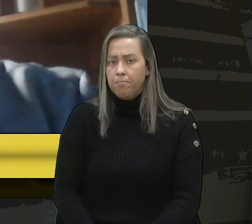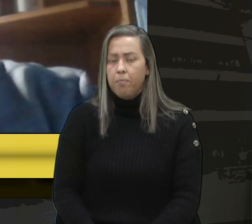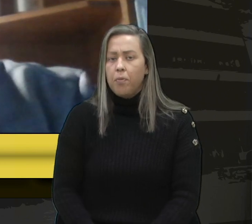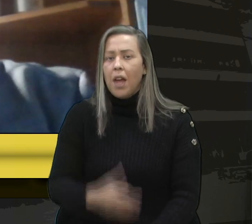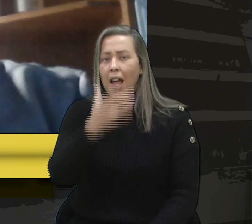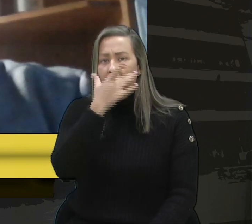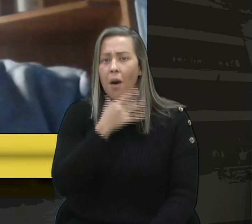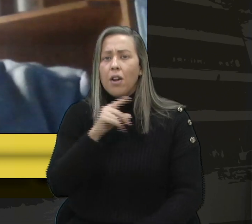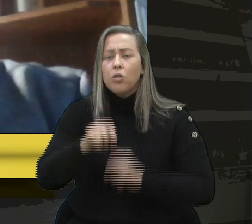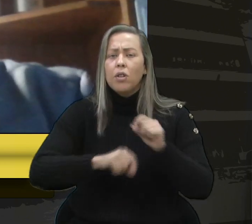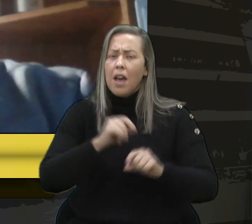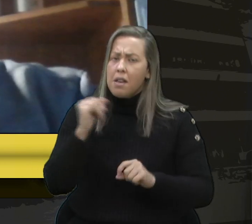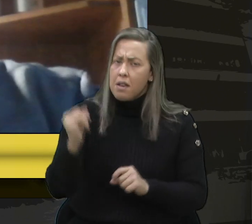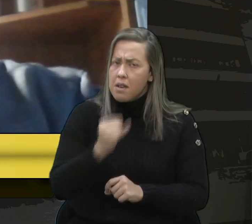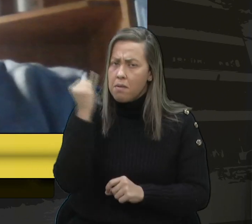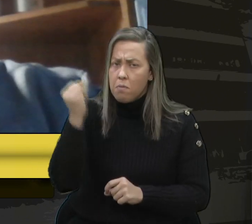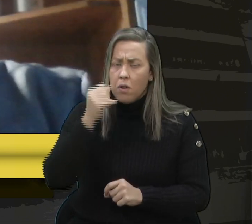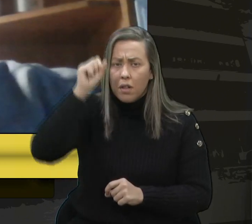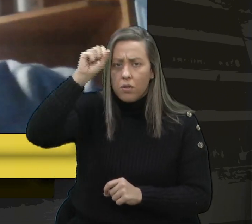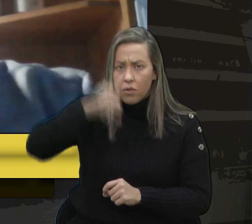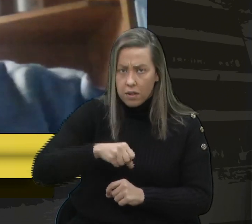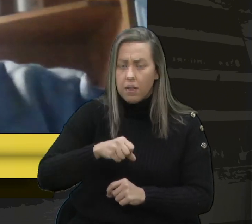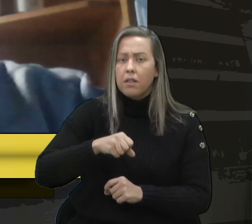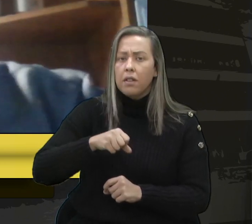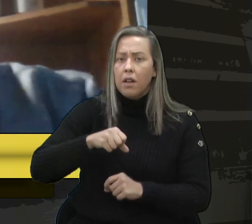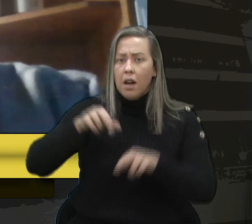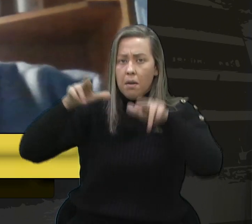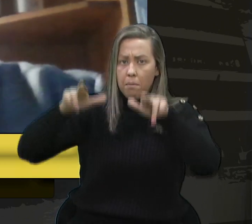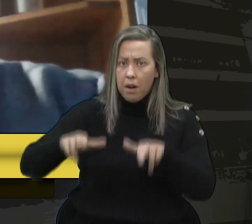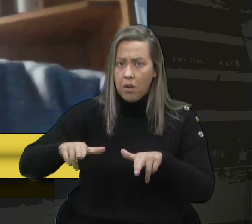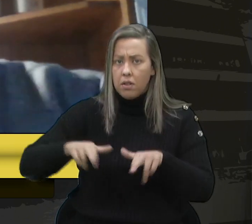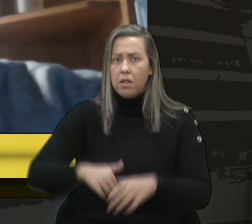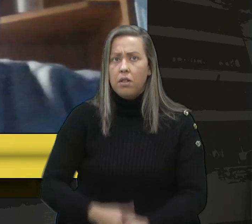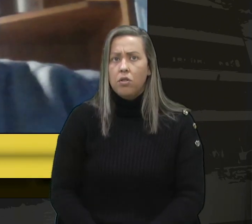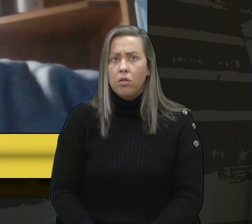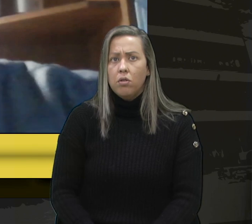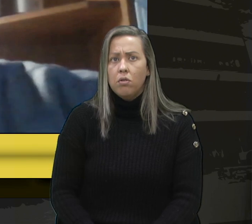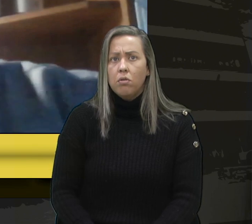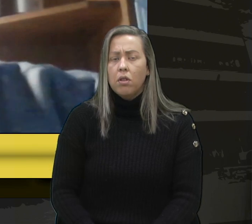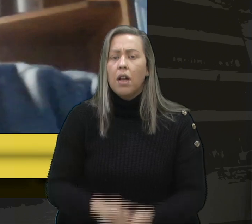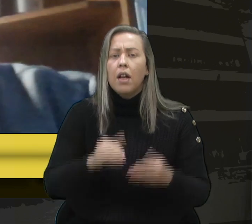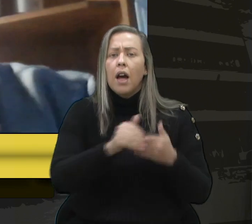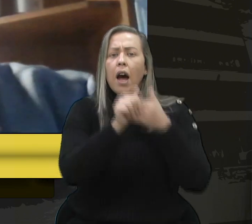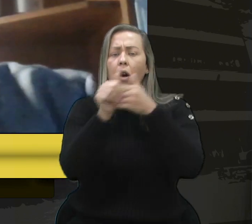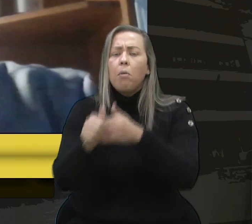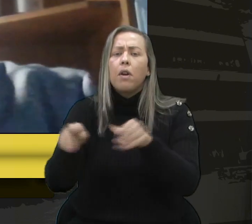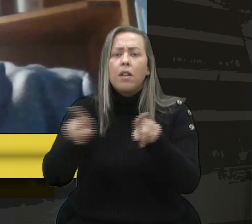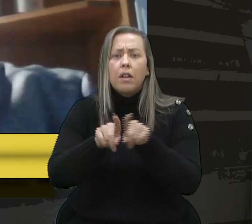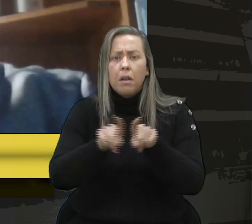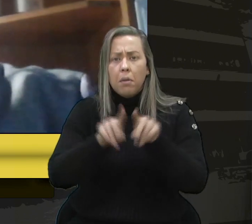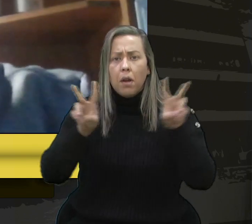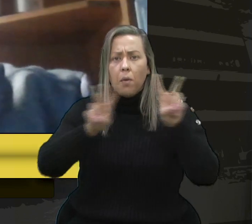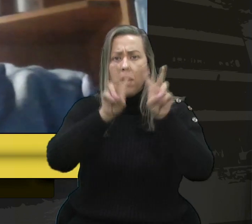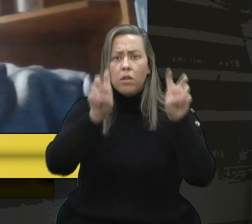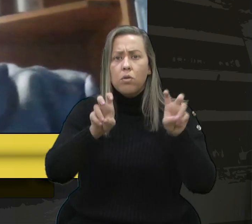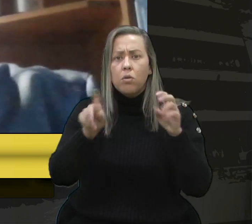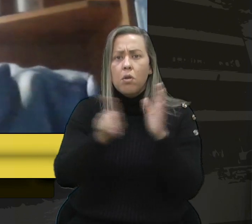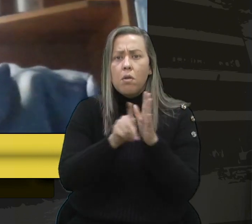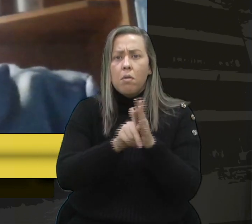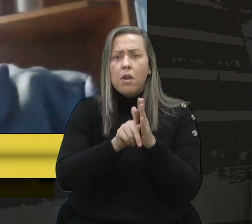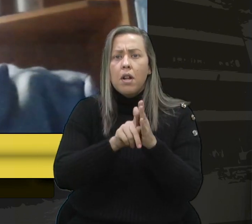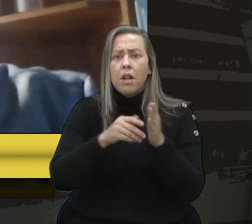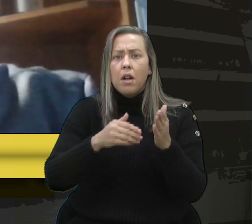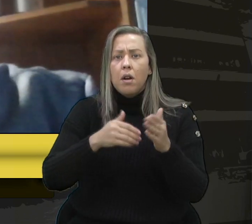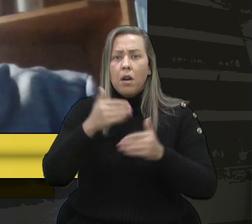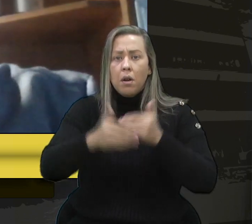é um tema fundamental aqui para a nossa região. Acompanho, inclusive, esse tema foi pauta aqui no processo